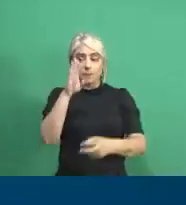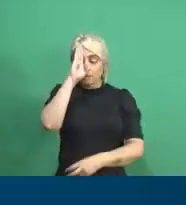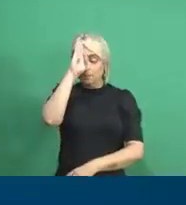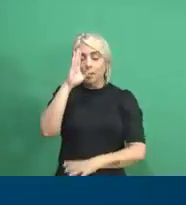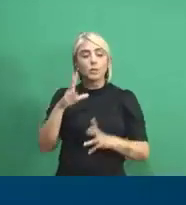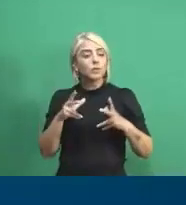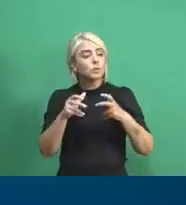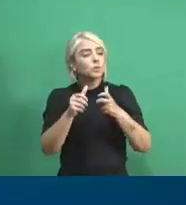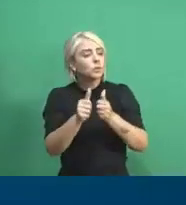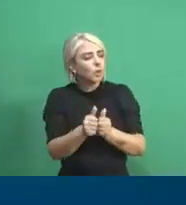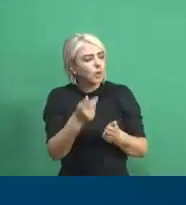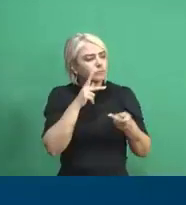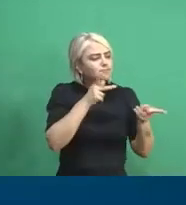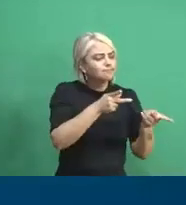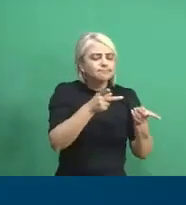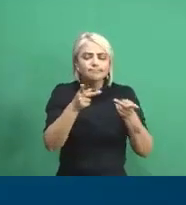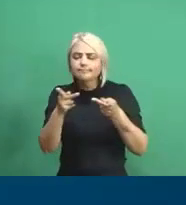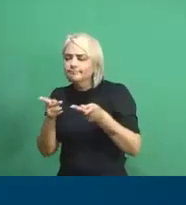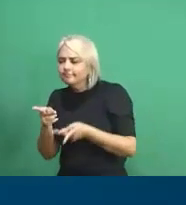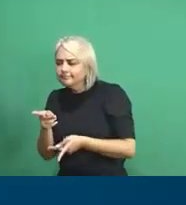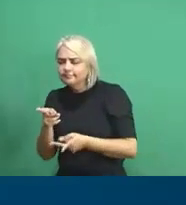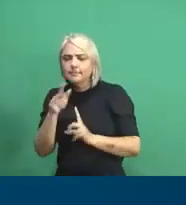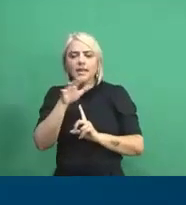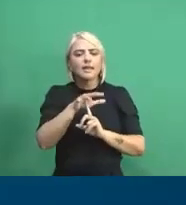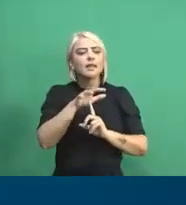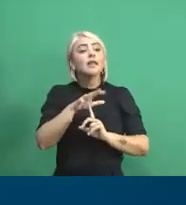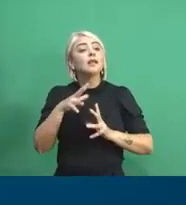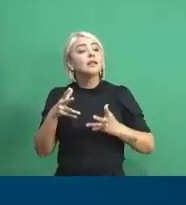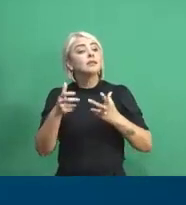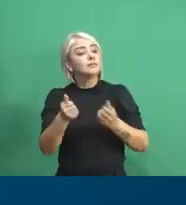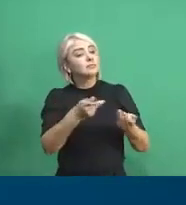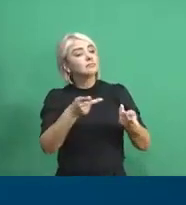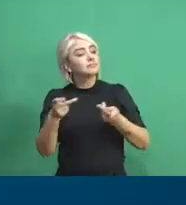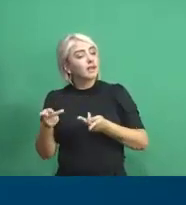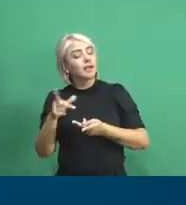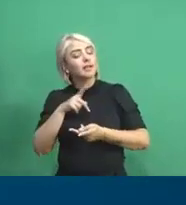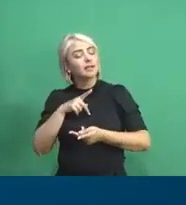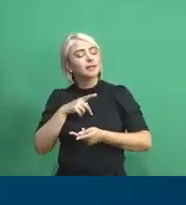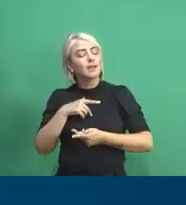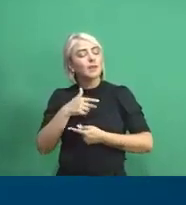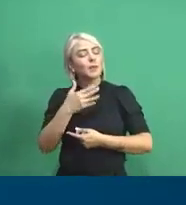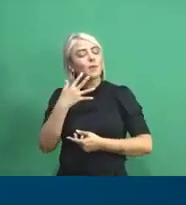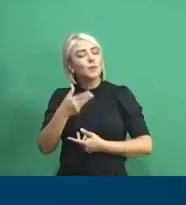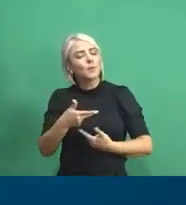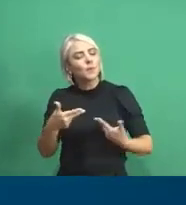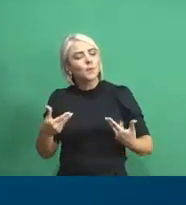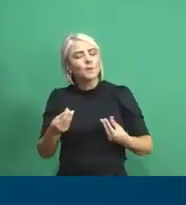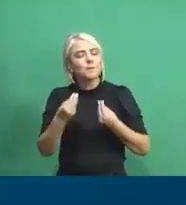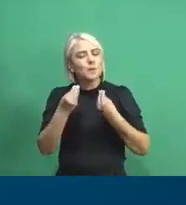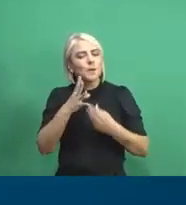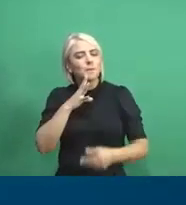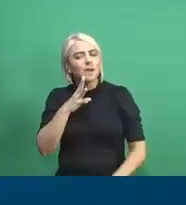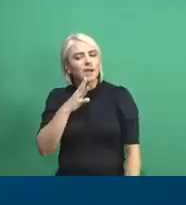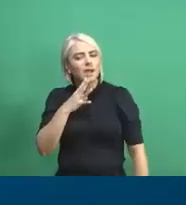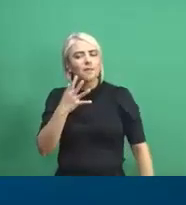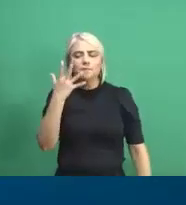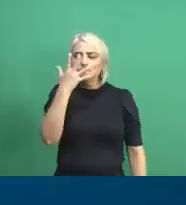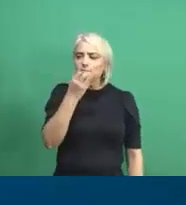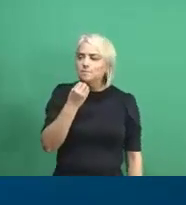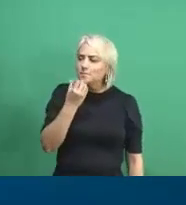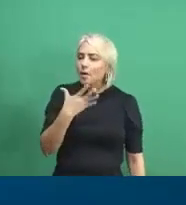Então, todos que estão visitando a feira estão convidados, porque tem muita coisa boa, né, professor? É verdade.